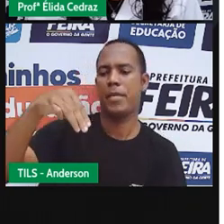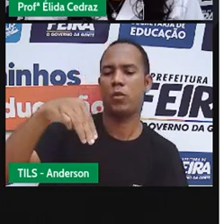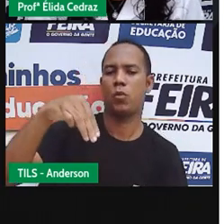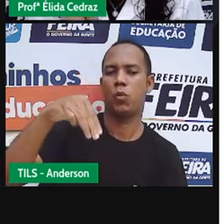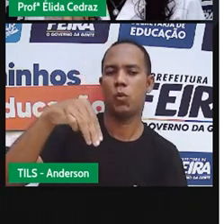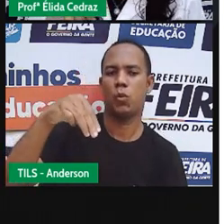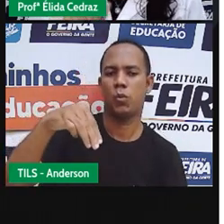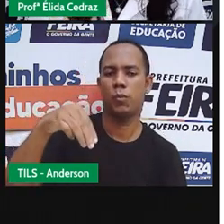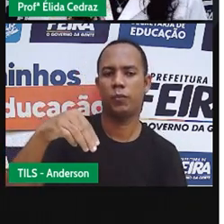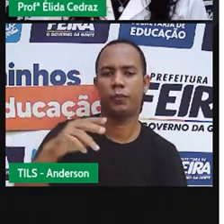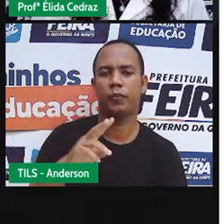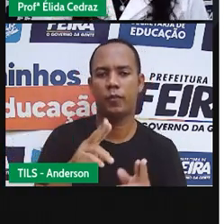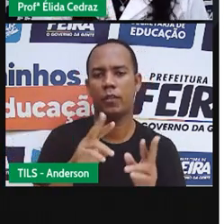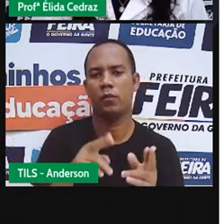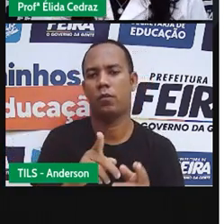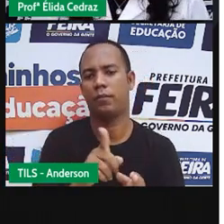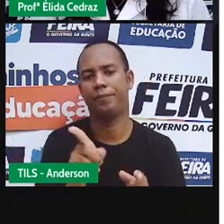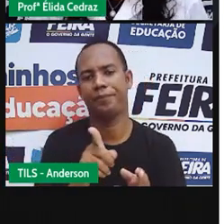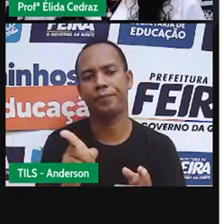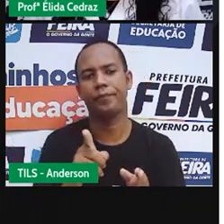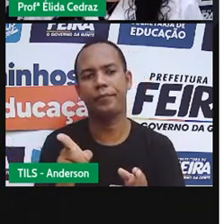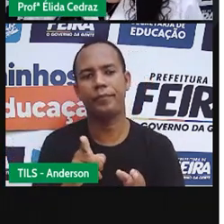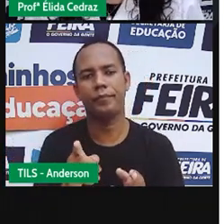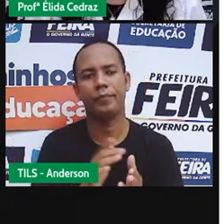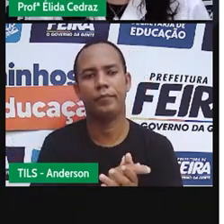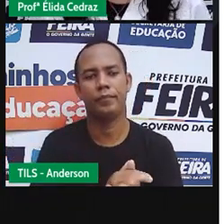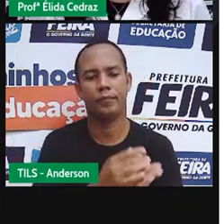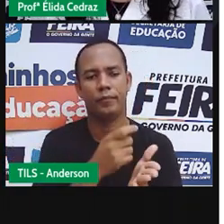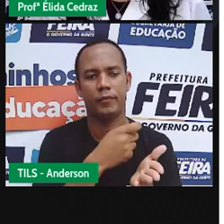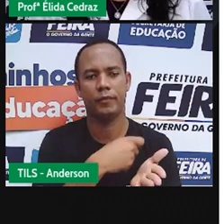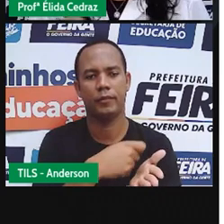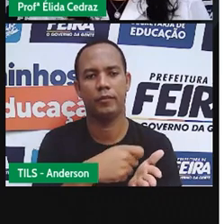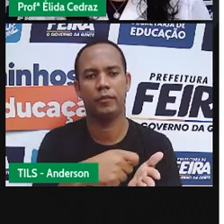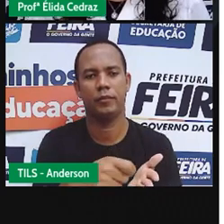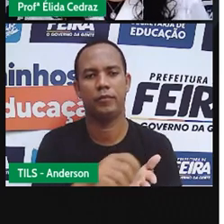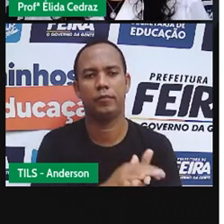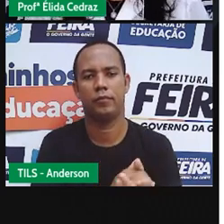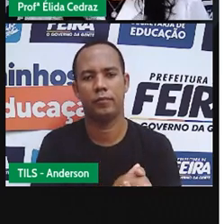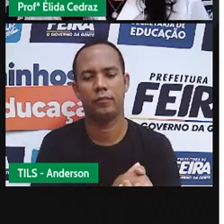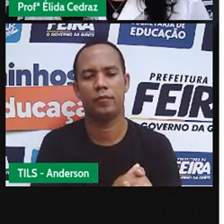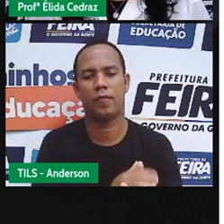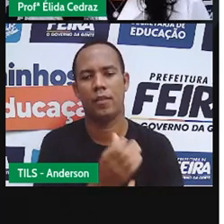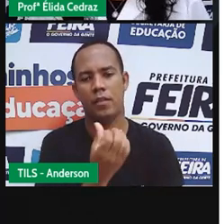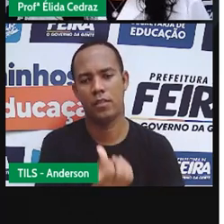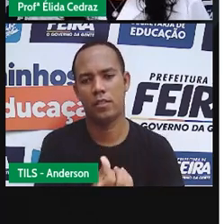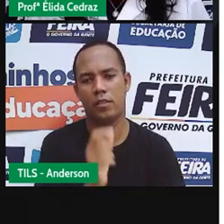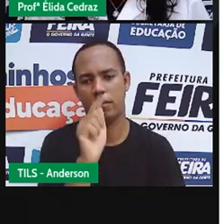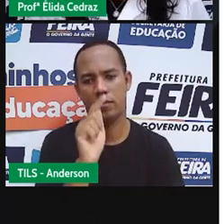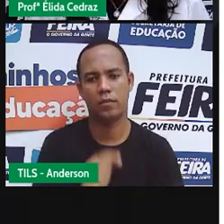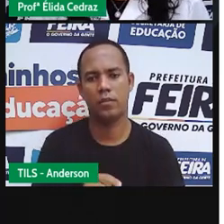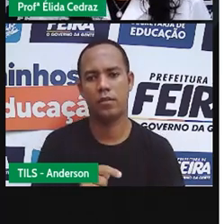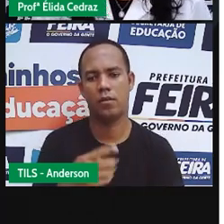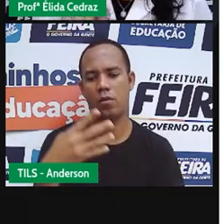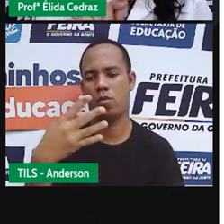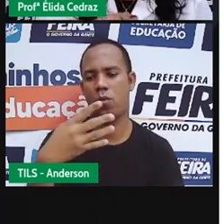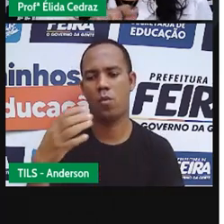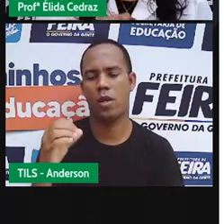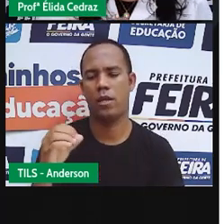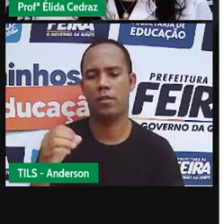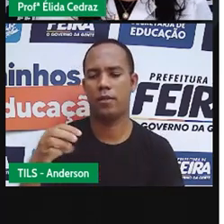minutos. A mesma coisa seria ter, ver, seis horas e quarenta minutos.